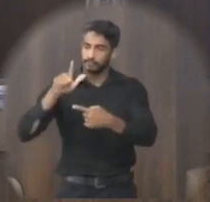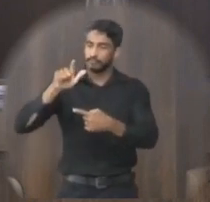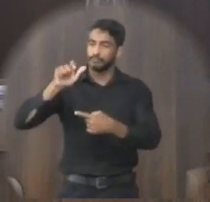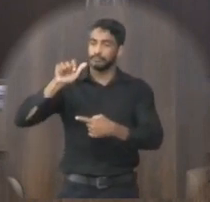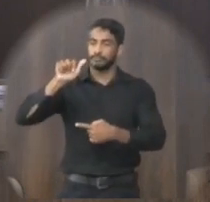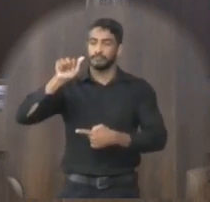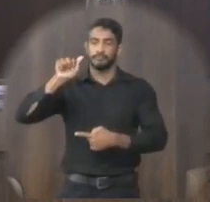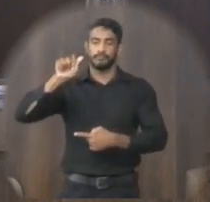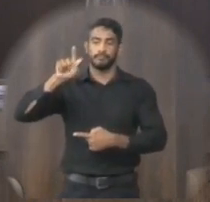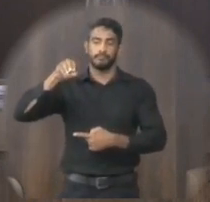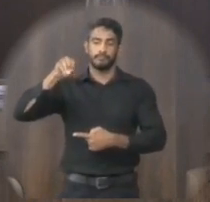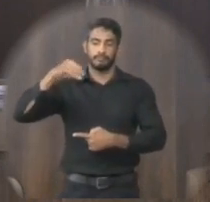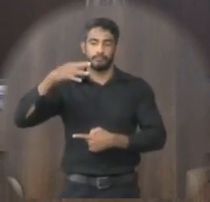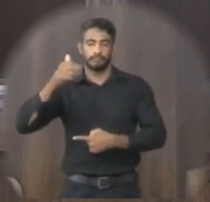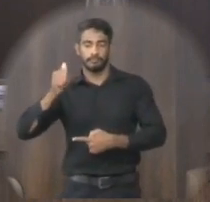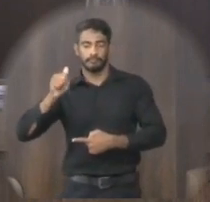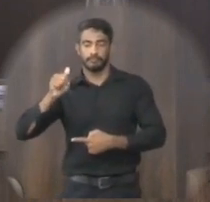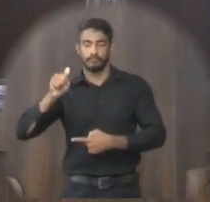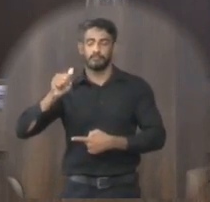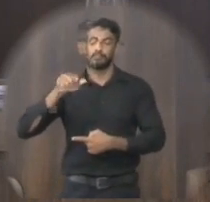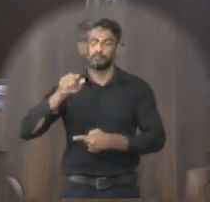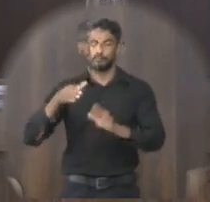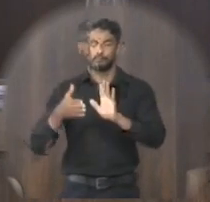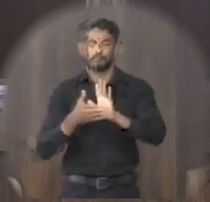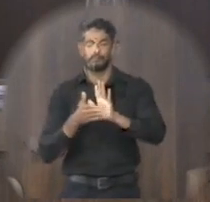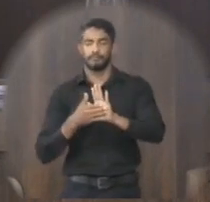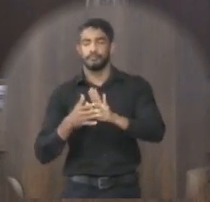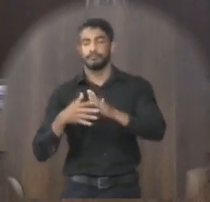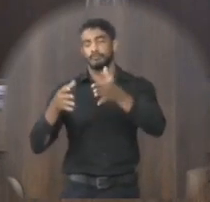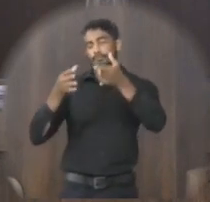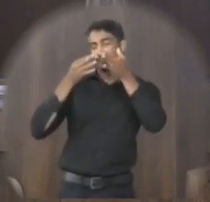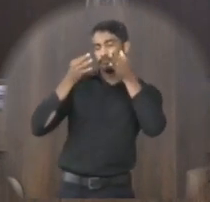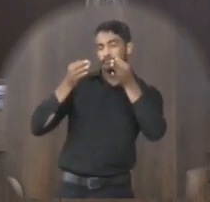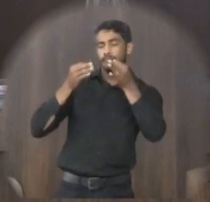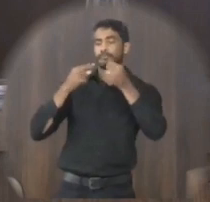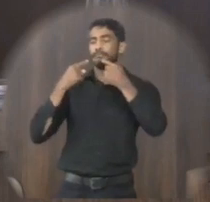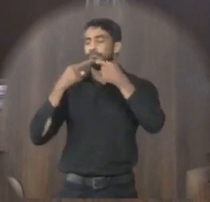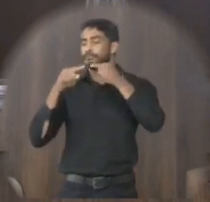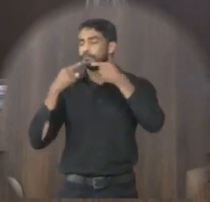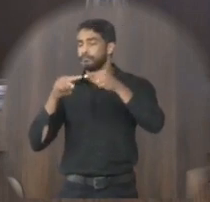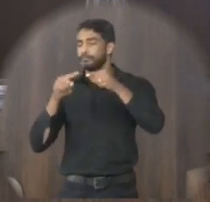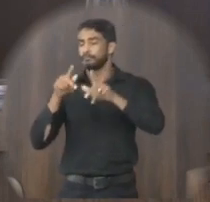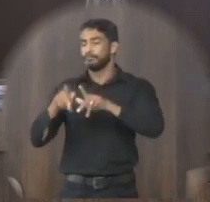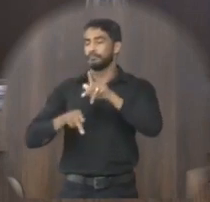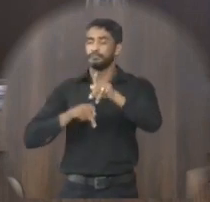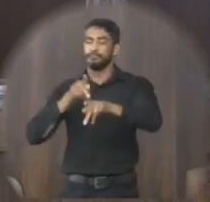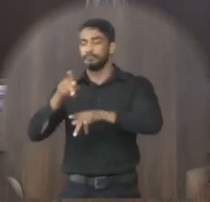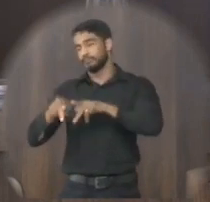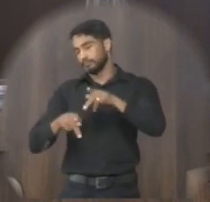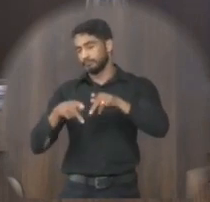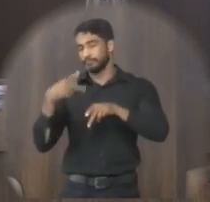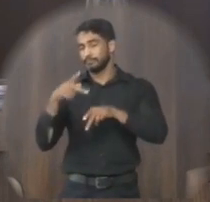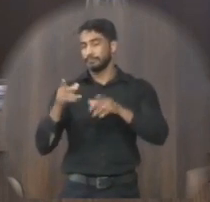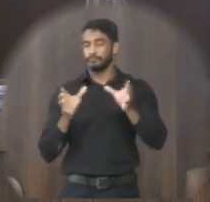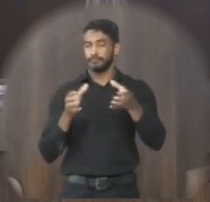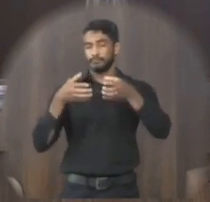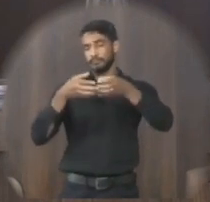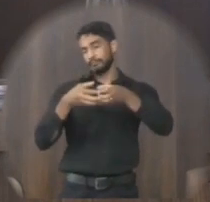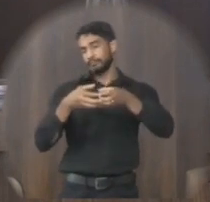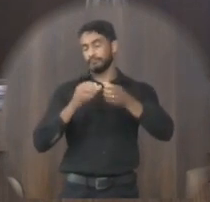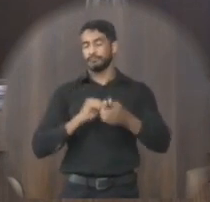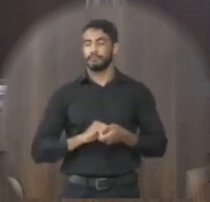ao Porteirão a solicitação proposta vem no sentido de atender as reivindicações da população da referida comunidade